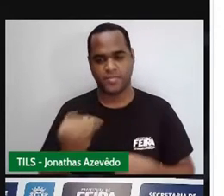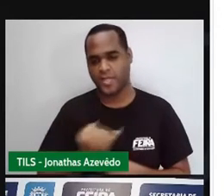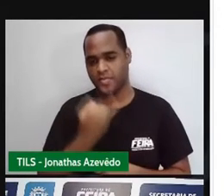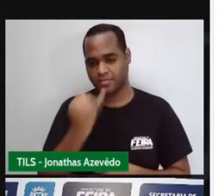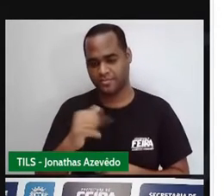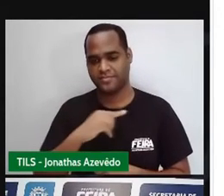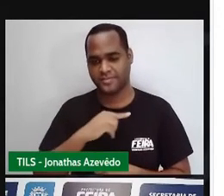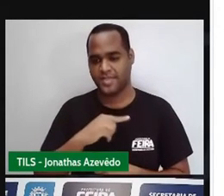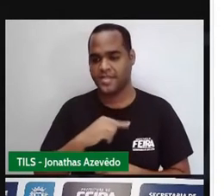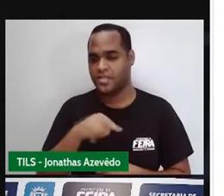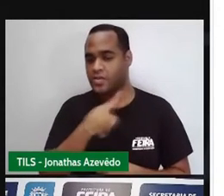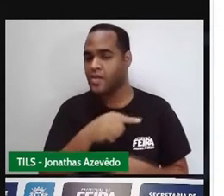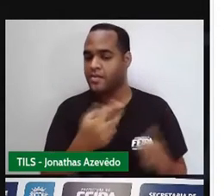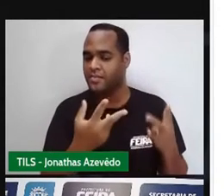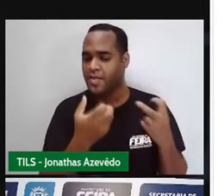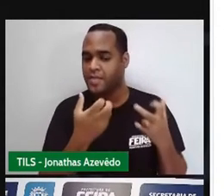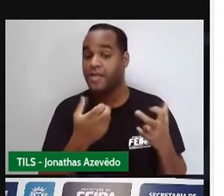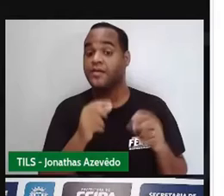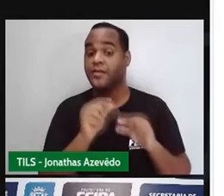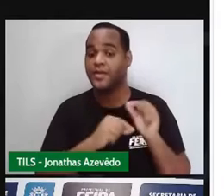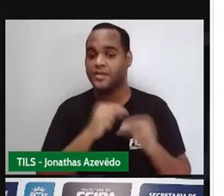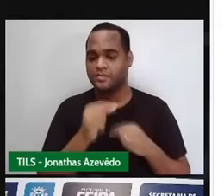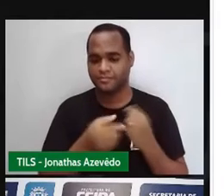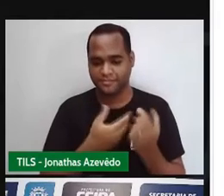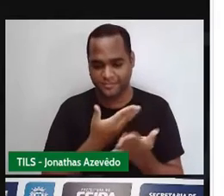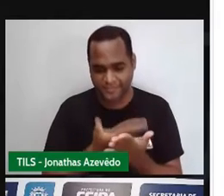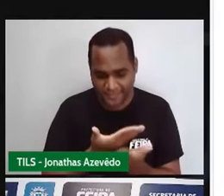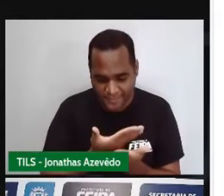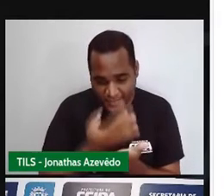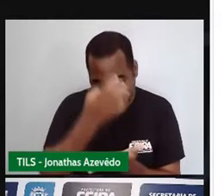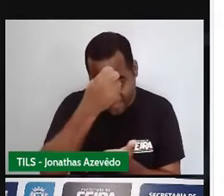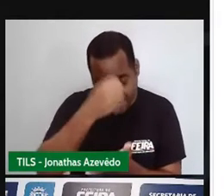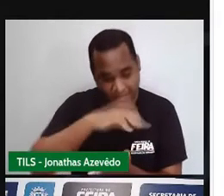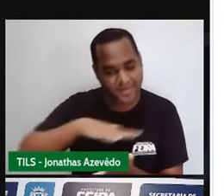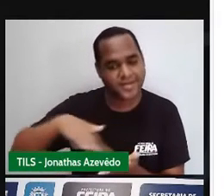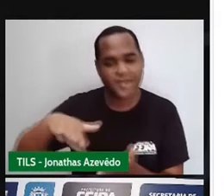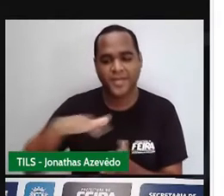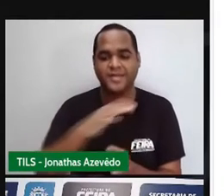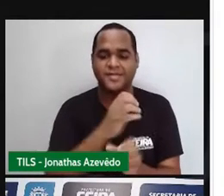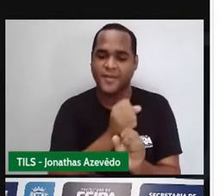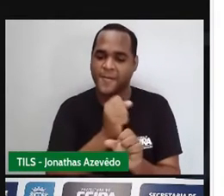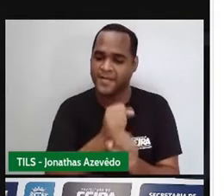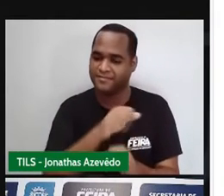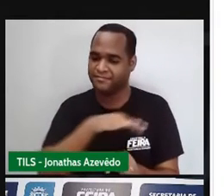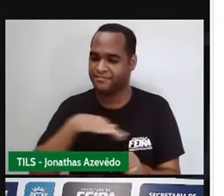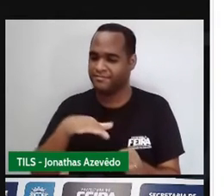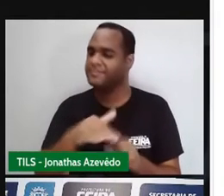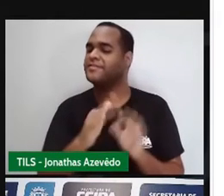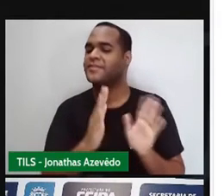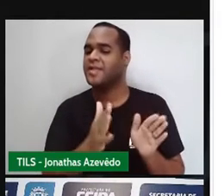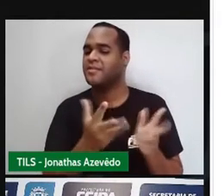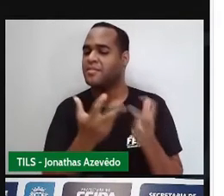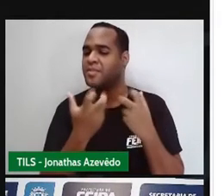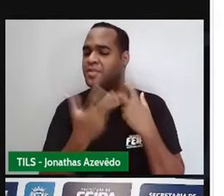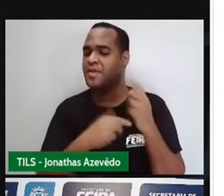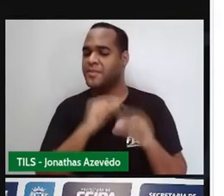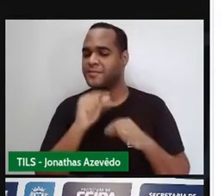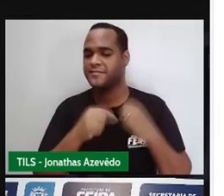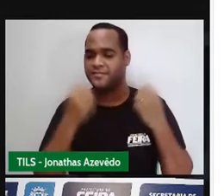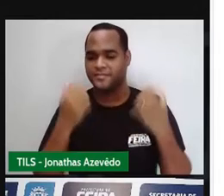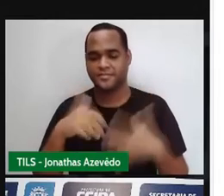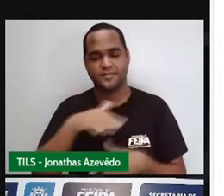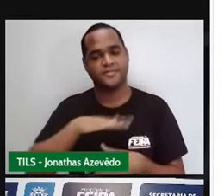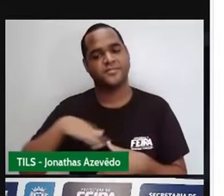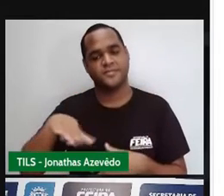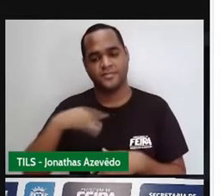A gente viu isso quando estudou cálculo de área de paralelogramos, a gente viu isso quando passou ali pelos